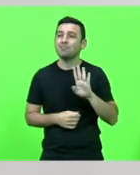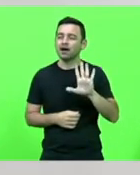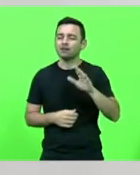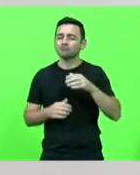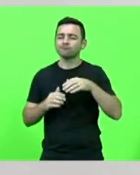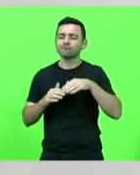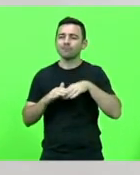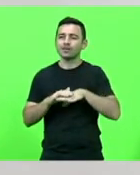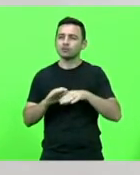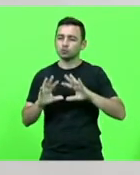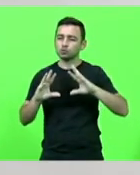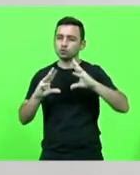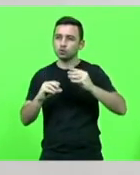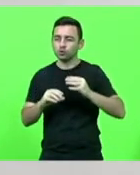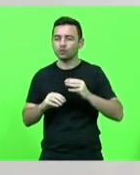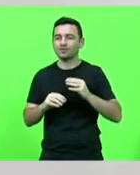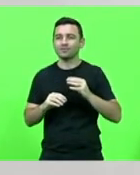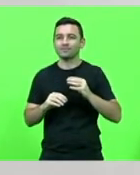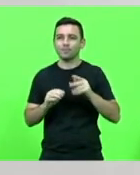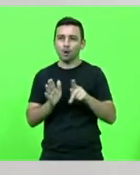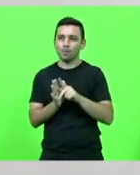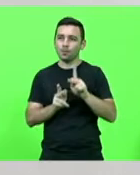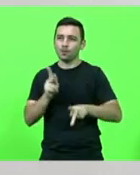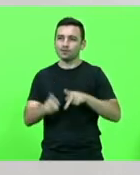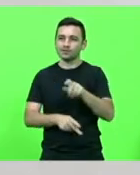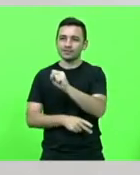coração do povo de Gaspar e